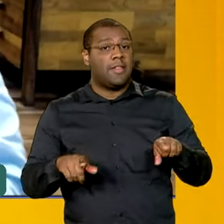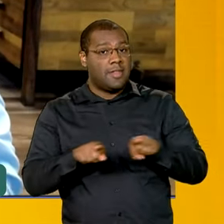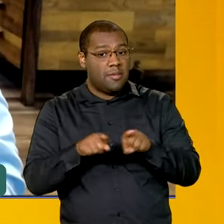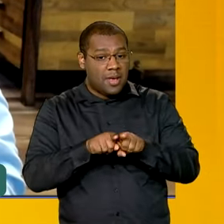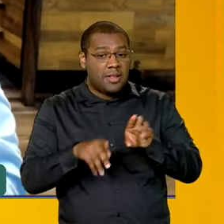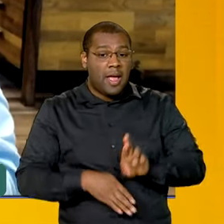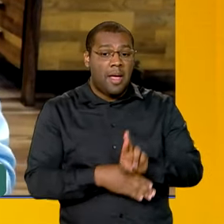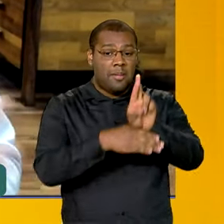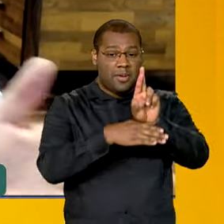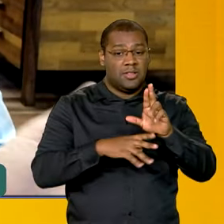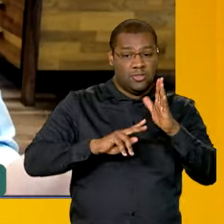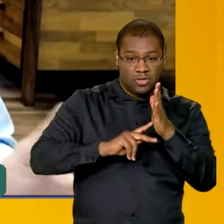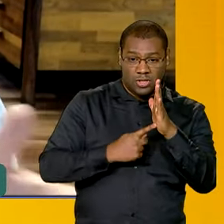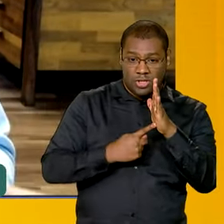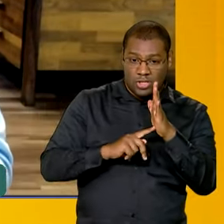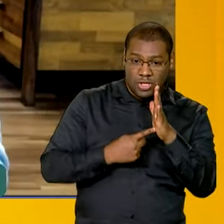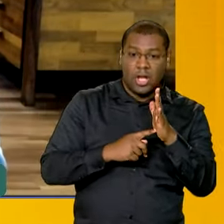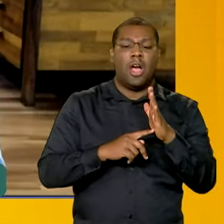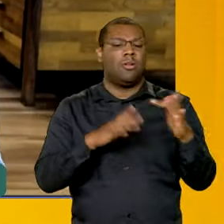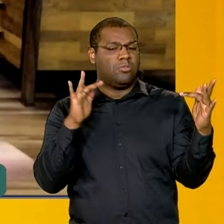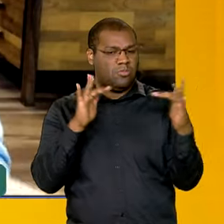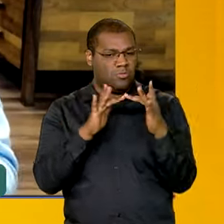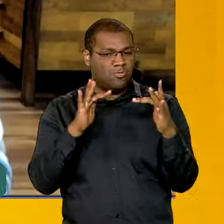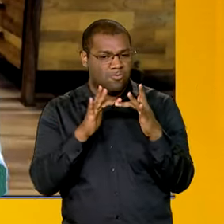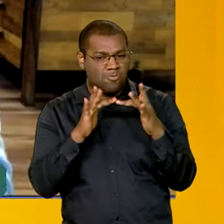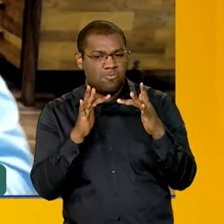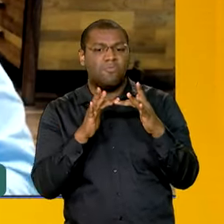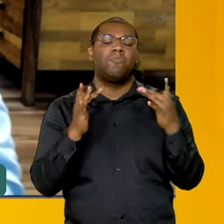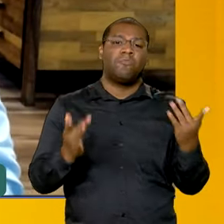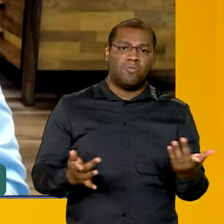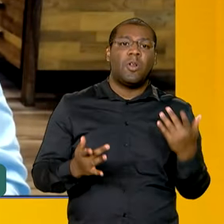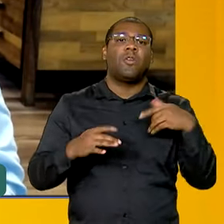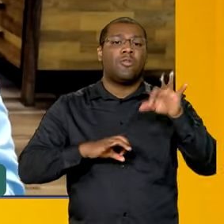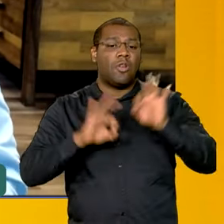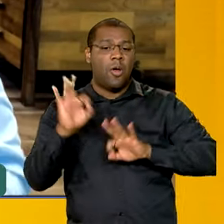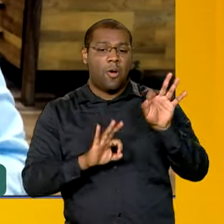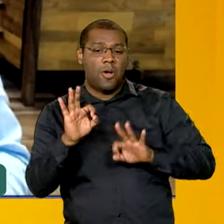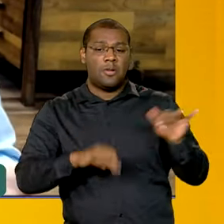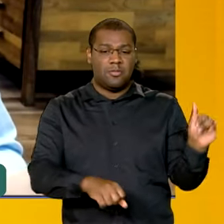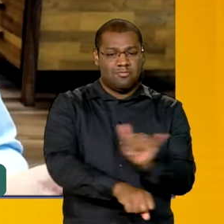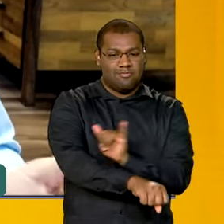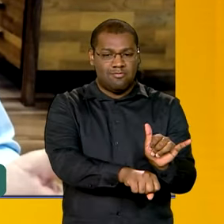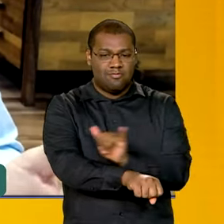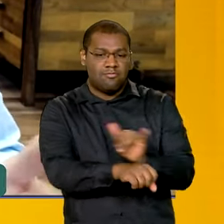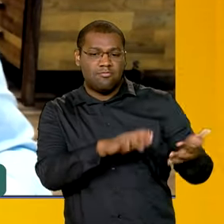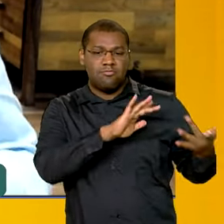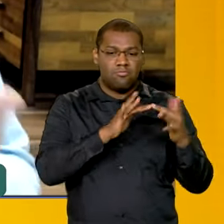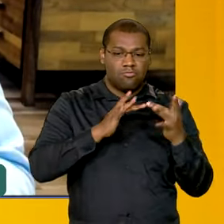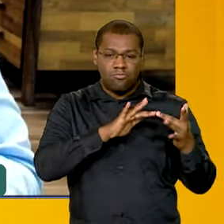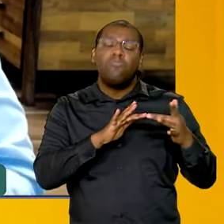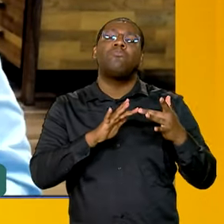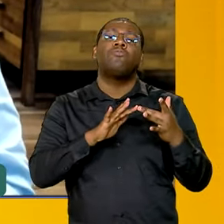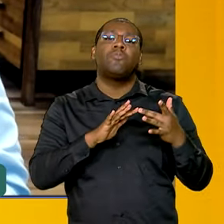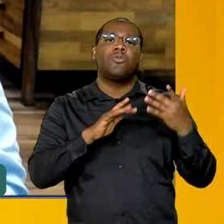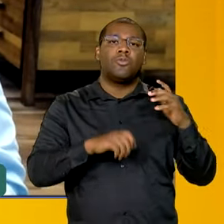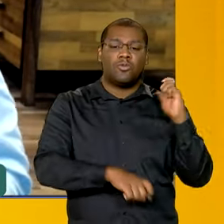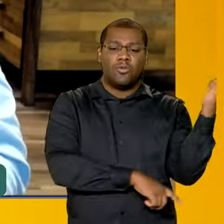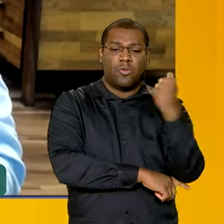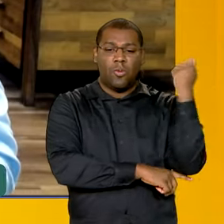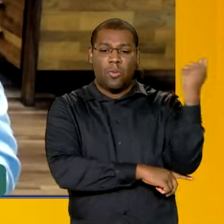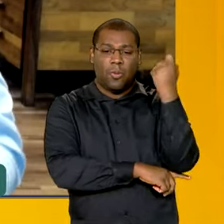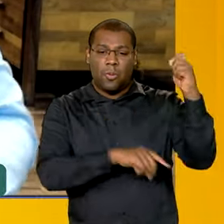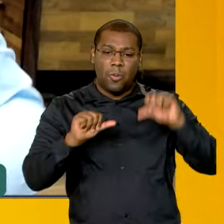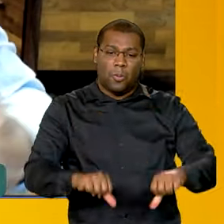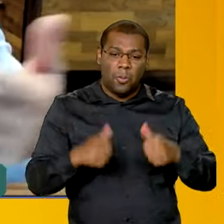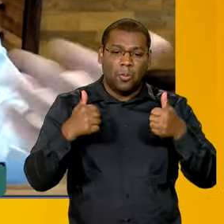para olhar também como organizar o processo de retomada da produção. Nesse processo, como se faz